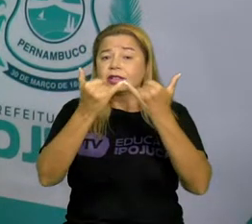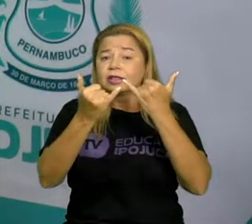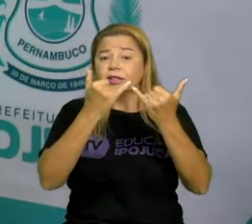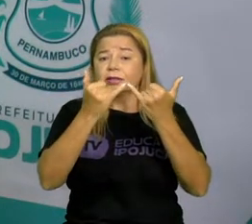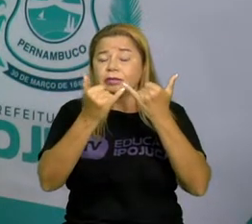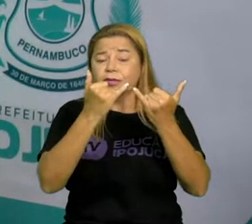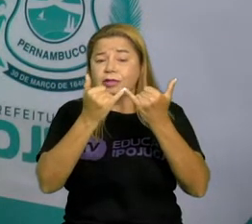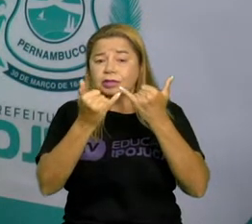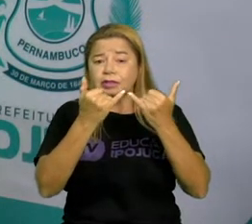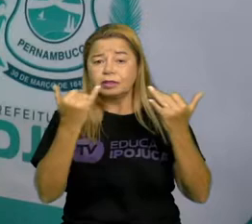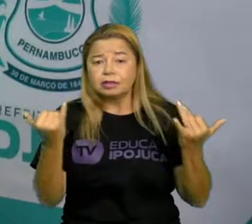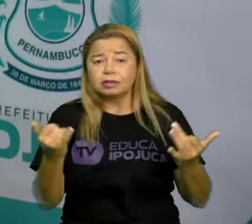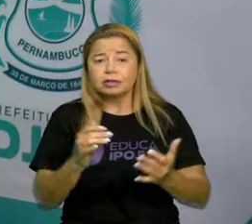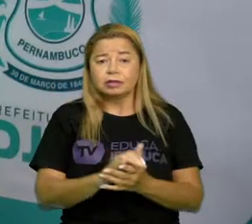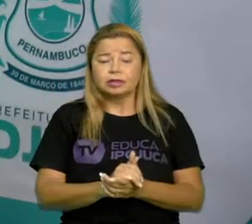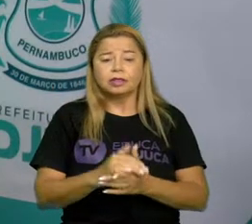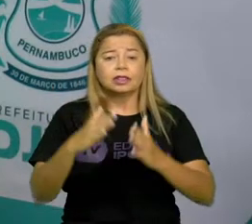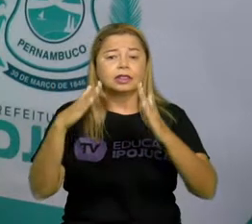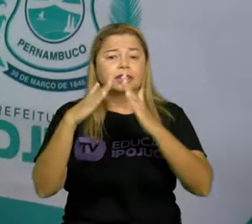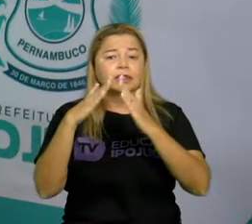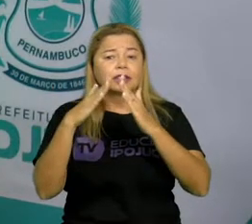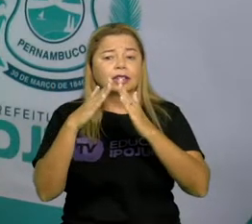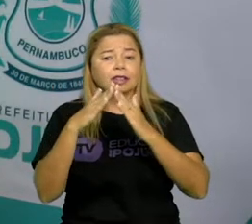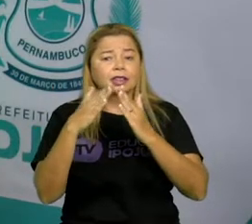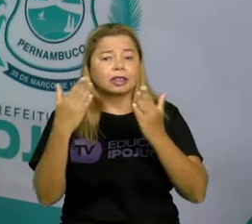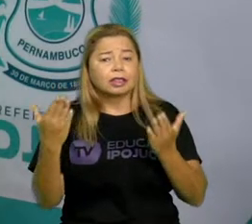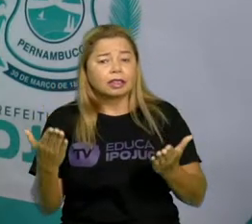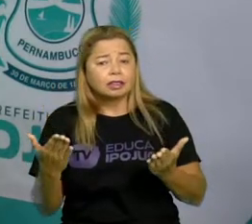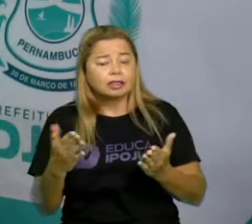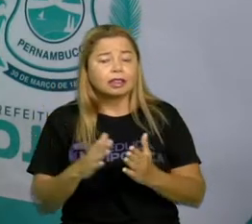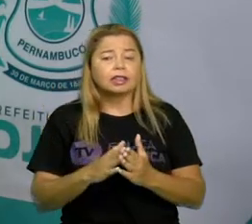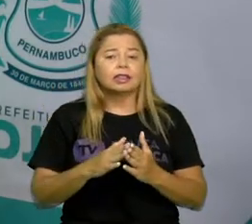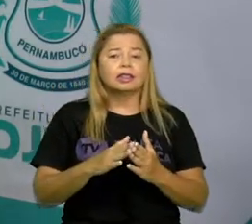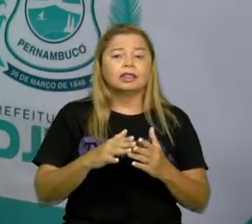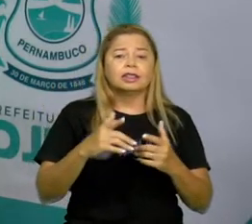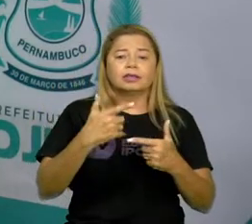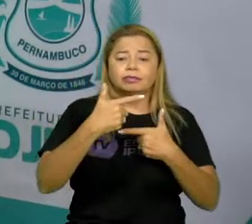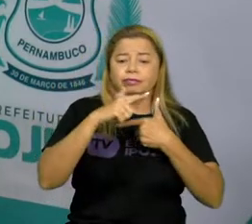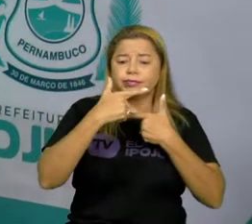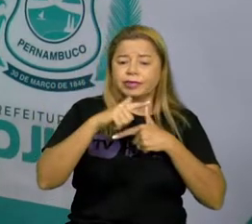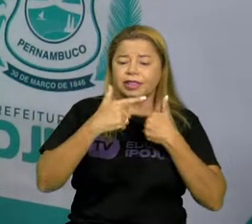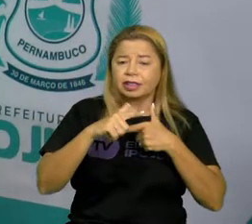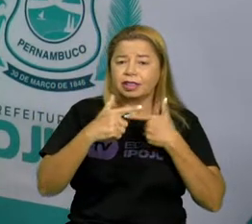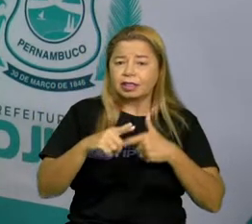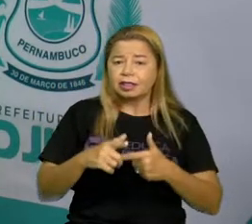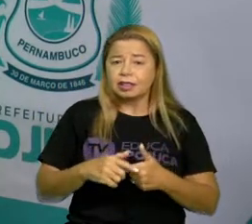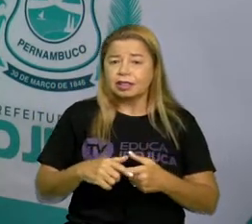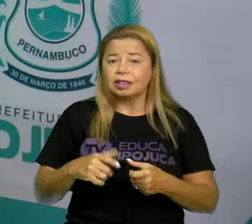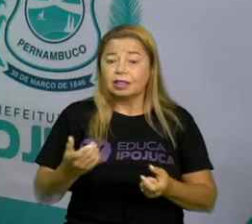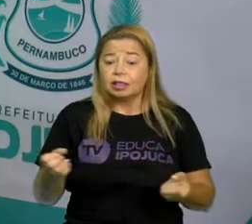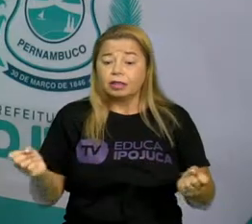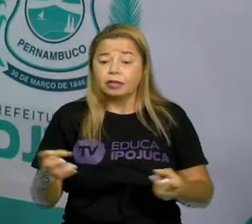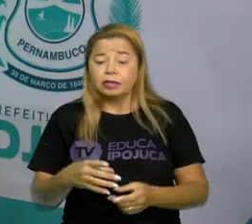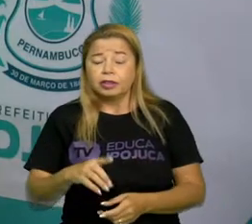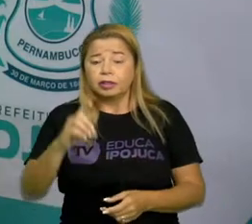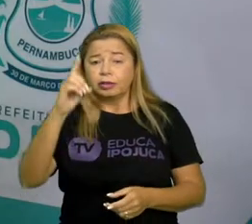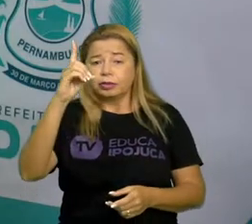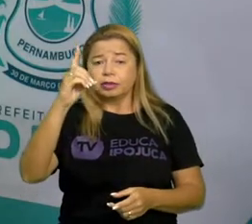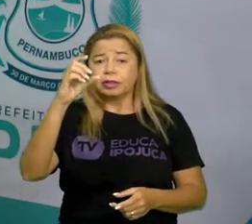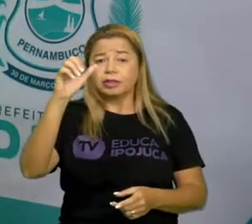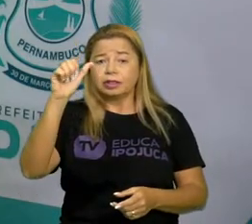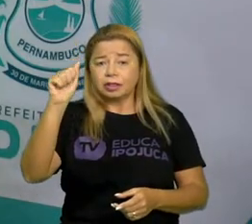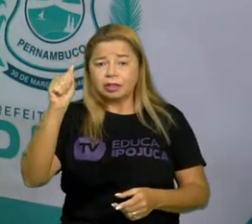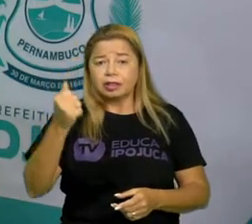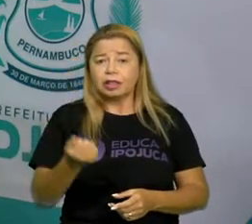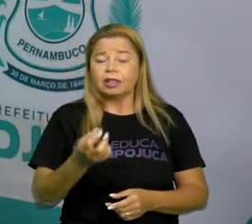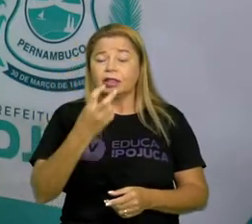Engraçada. Veja. Casa. Termina com S.A. E engraçada termina com D.A. Veja, mas os sons são bem